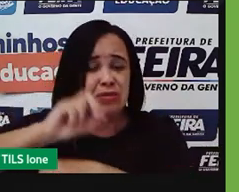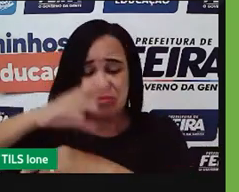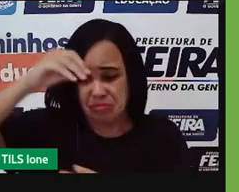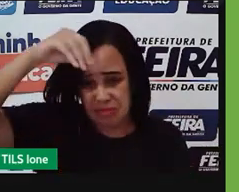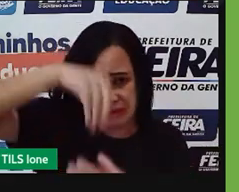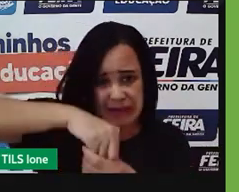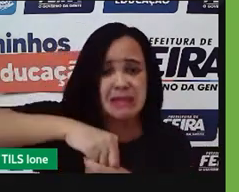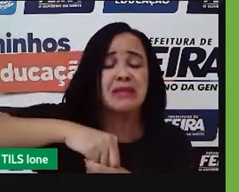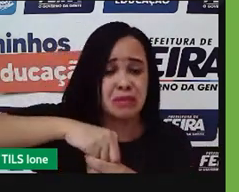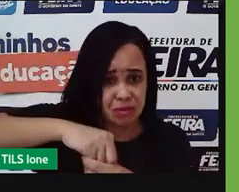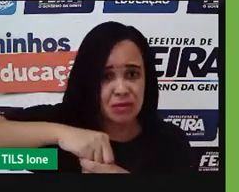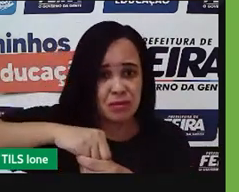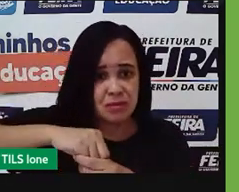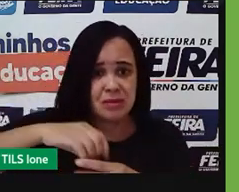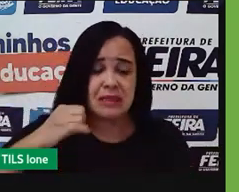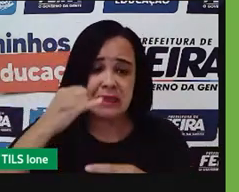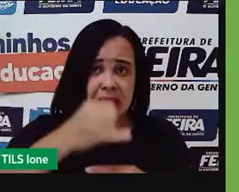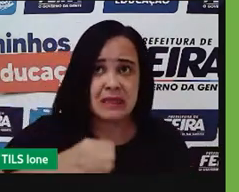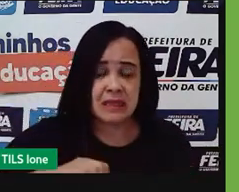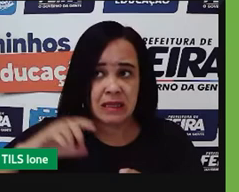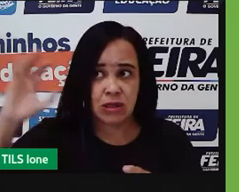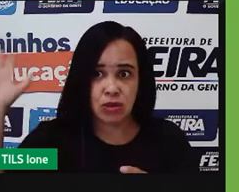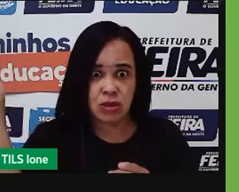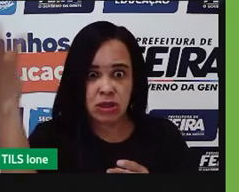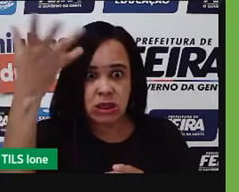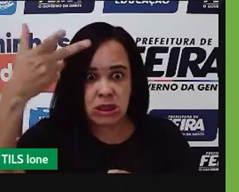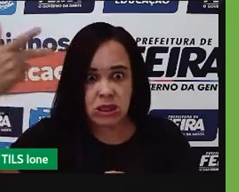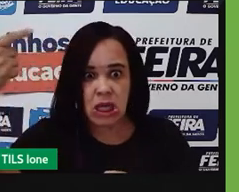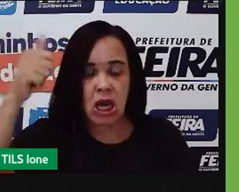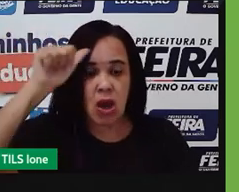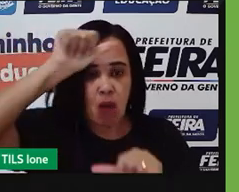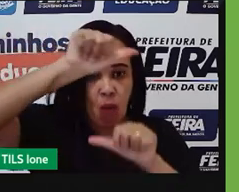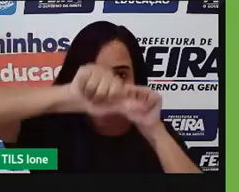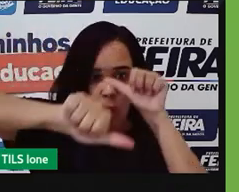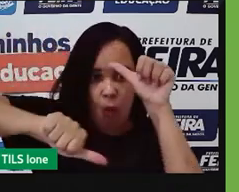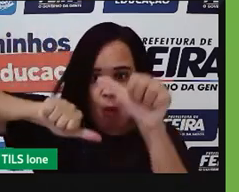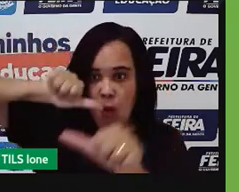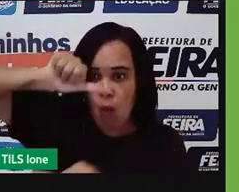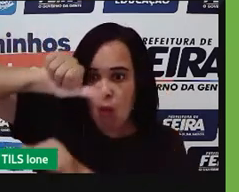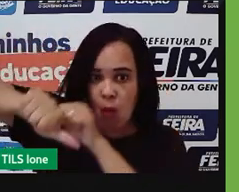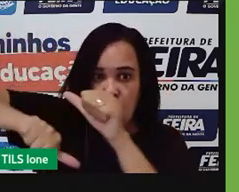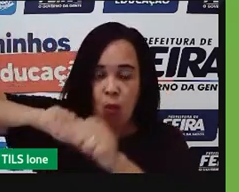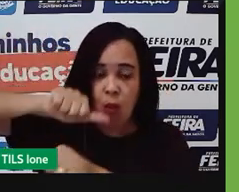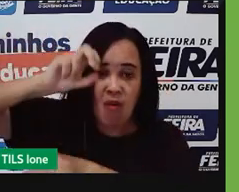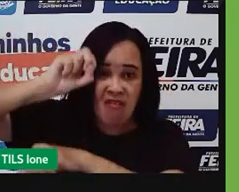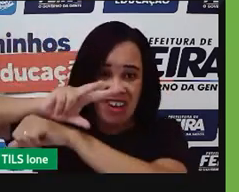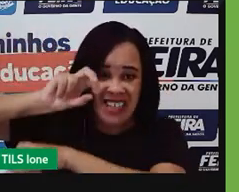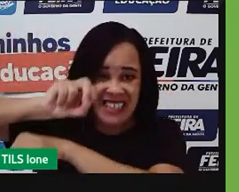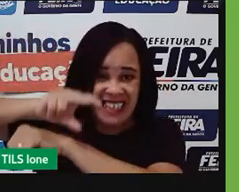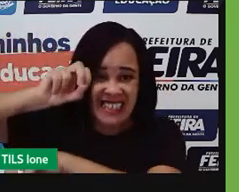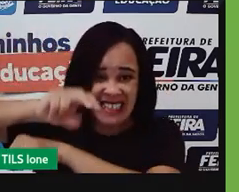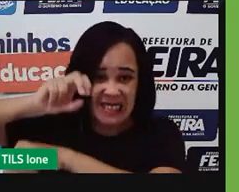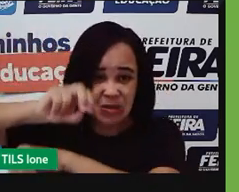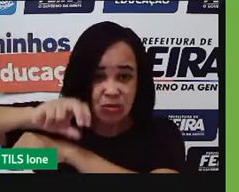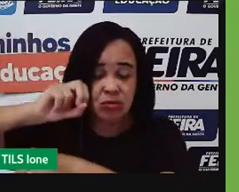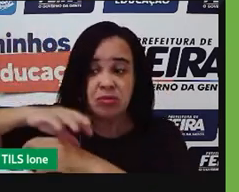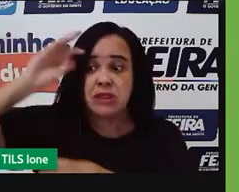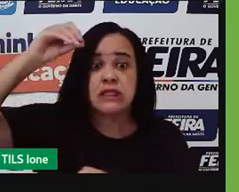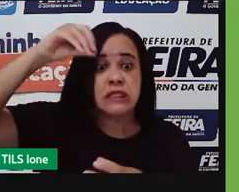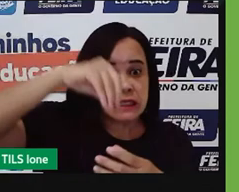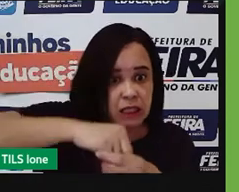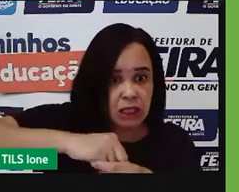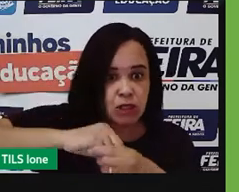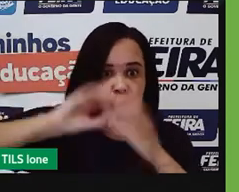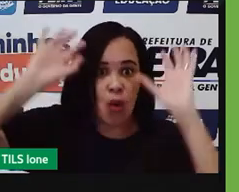movimentação das nuvens, da movimentação atmosférica onde é que essa nuvem contaminada lá com esses produtos ácidos vão